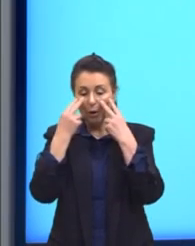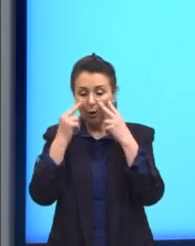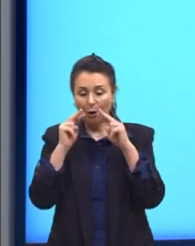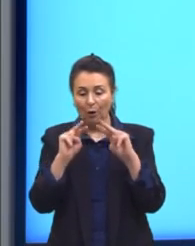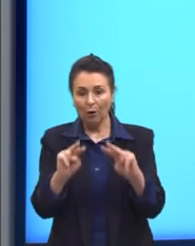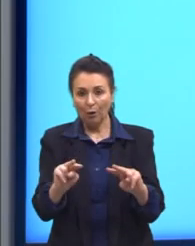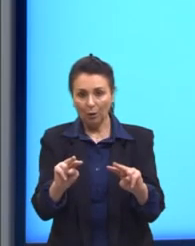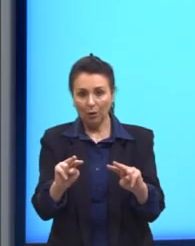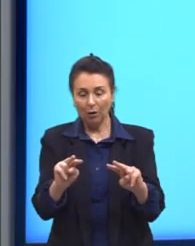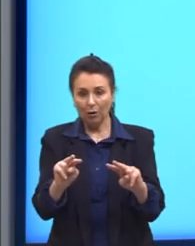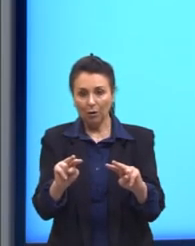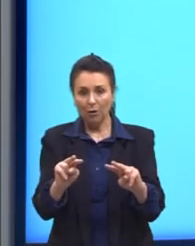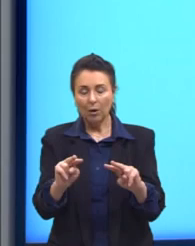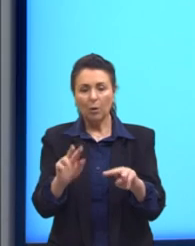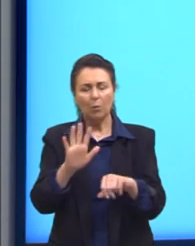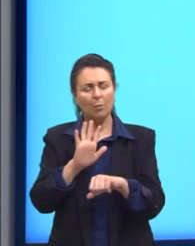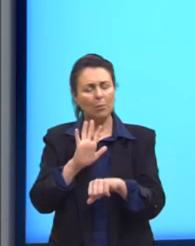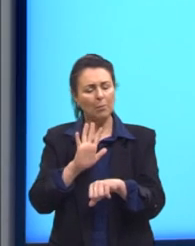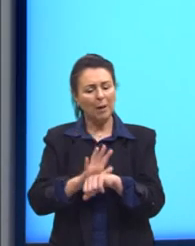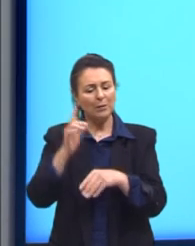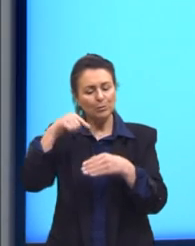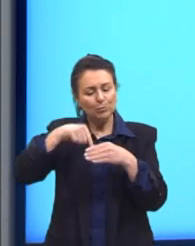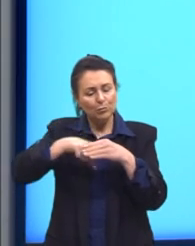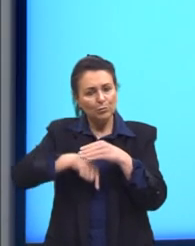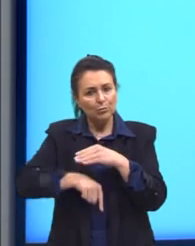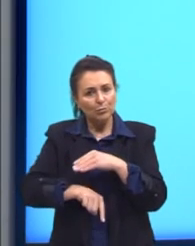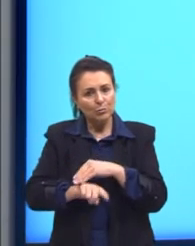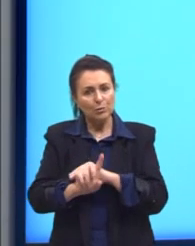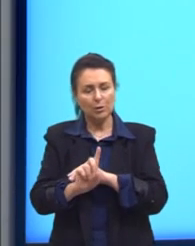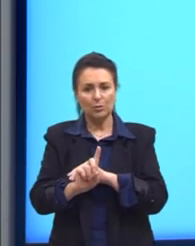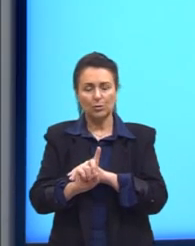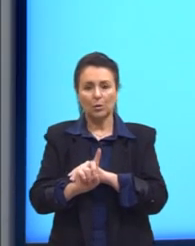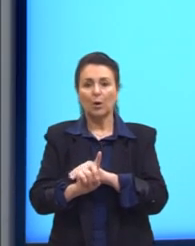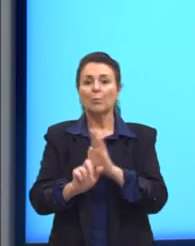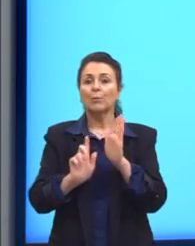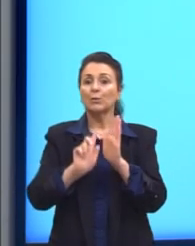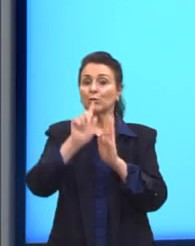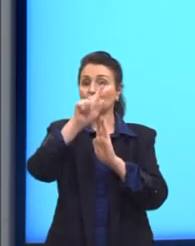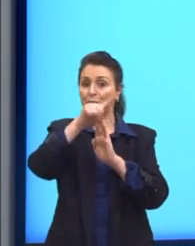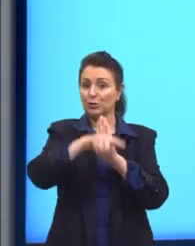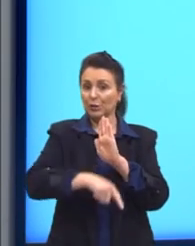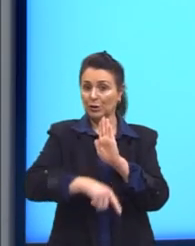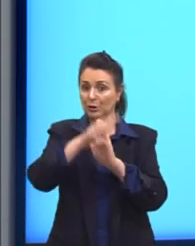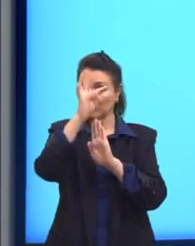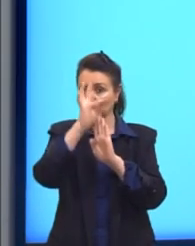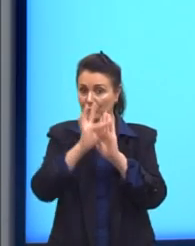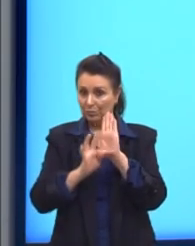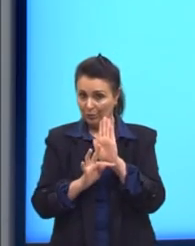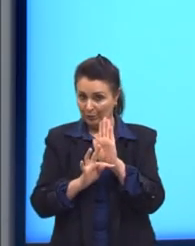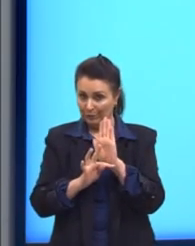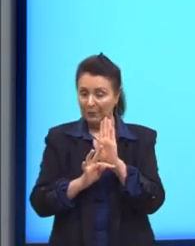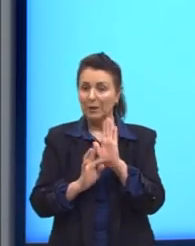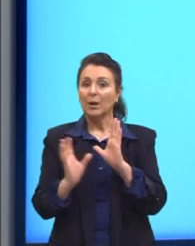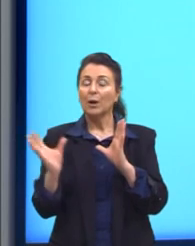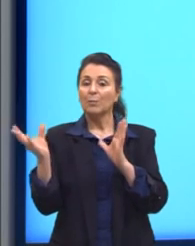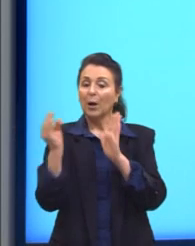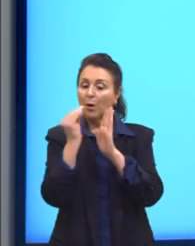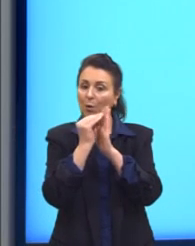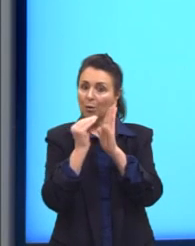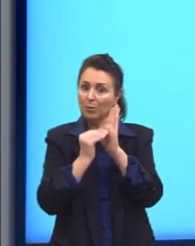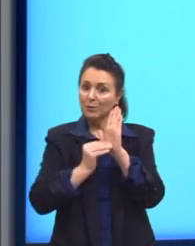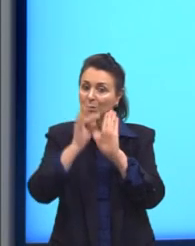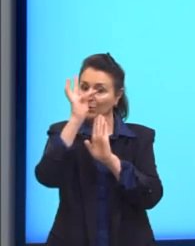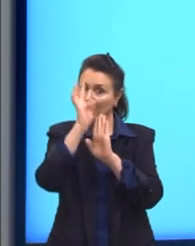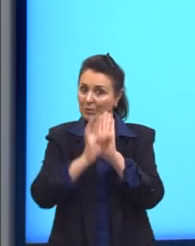com mais carinho para os gêneros textuais, para a composição textual e para a